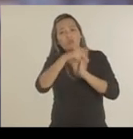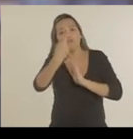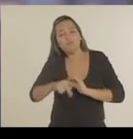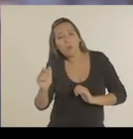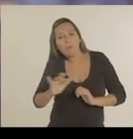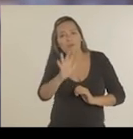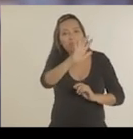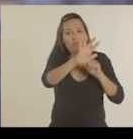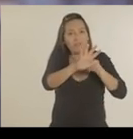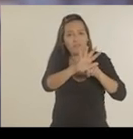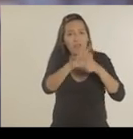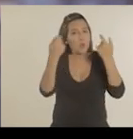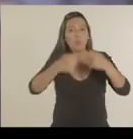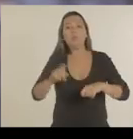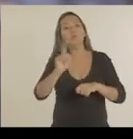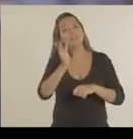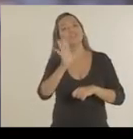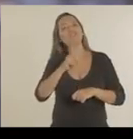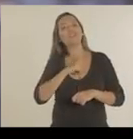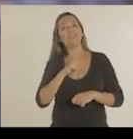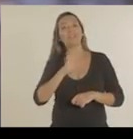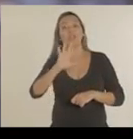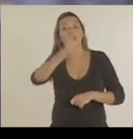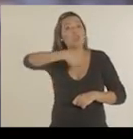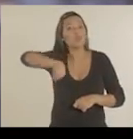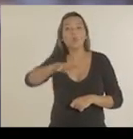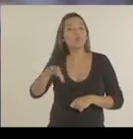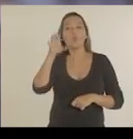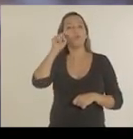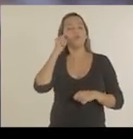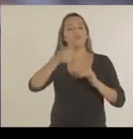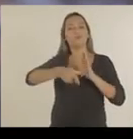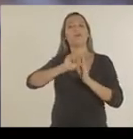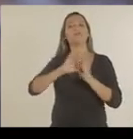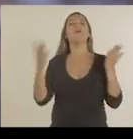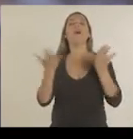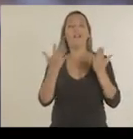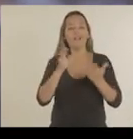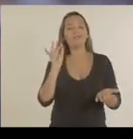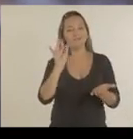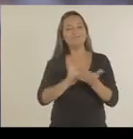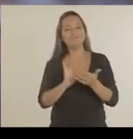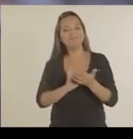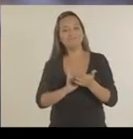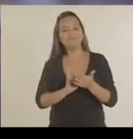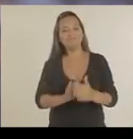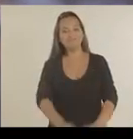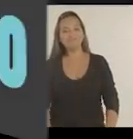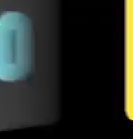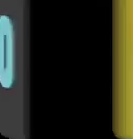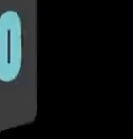favela. A favela sempre teve voz. A cidade é que deixou de ouvir. Isso vai mudar agora. 50.